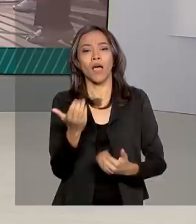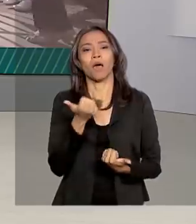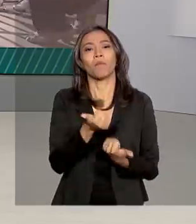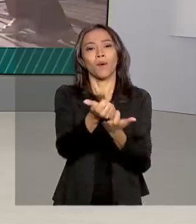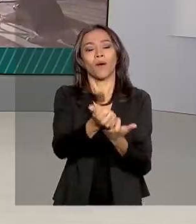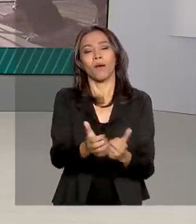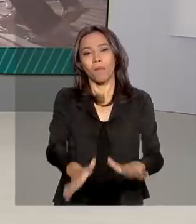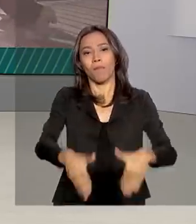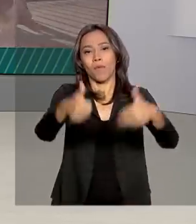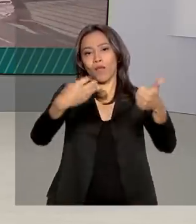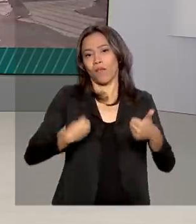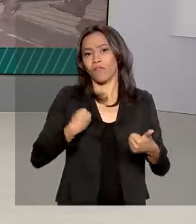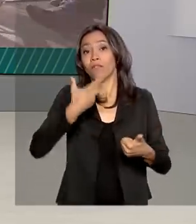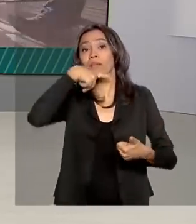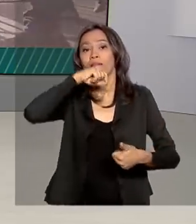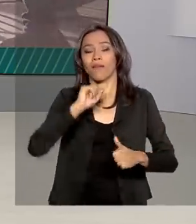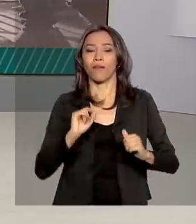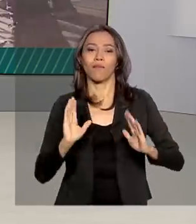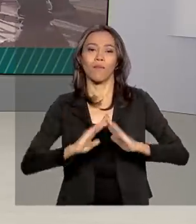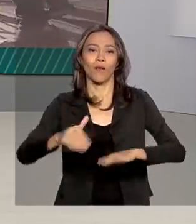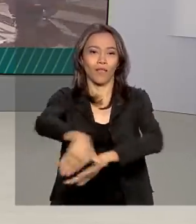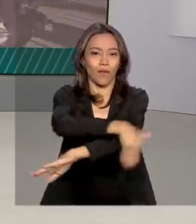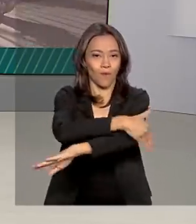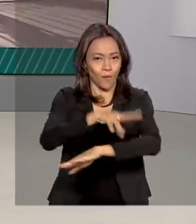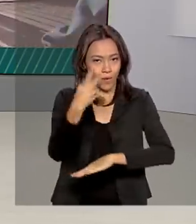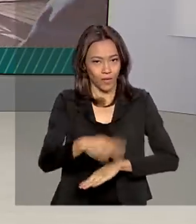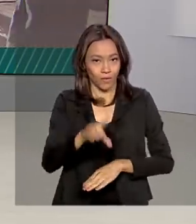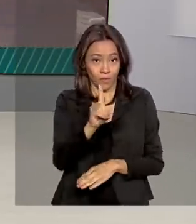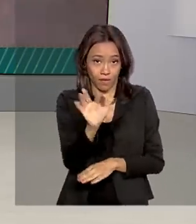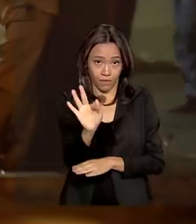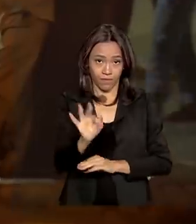de vida de moradores de rua do Distrito Federal.